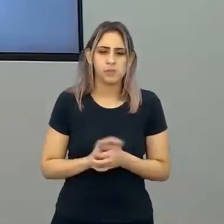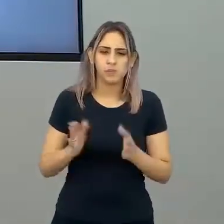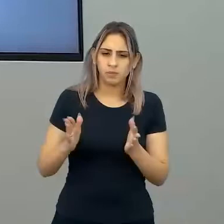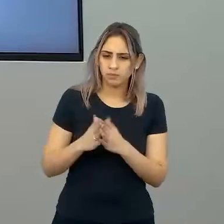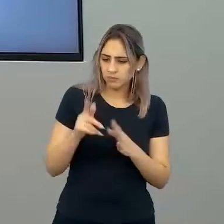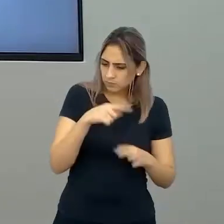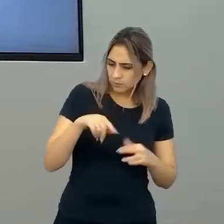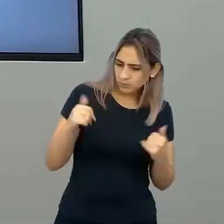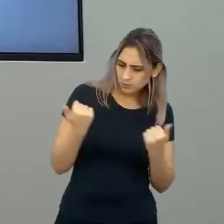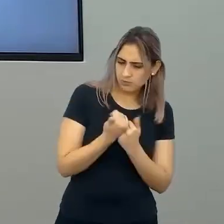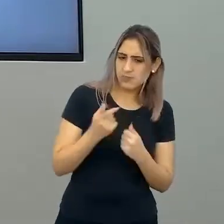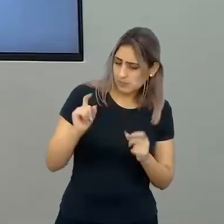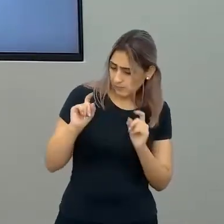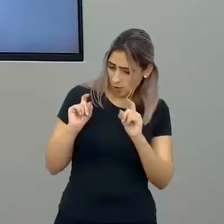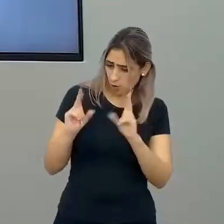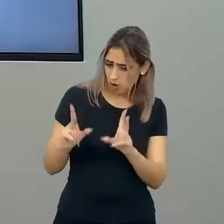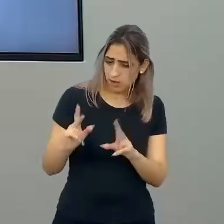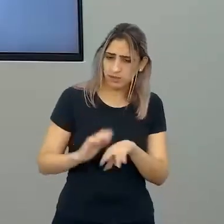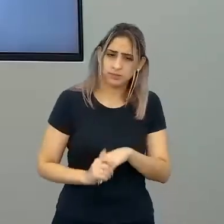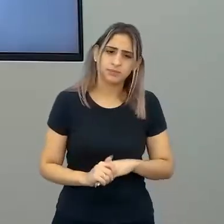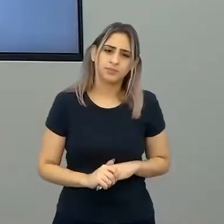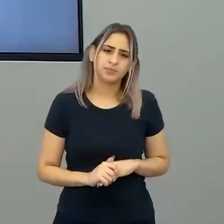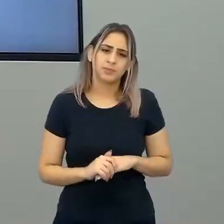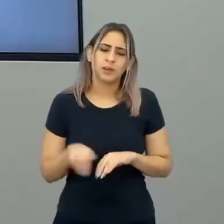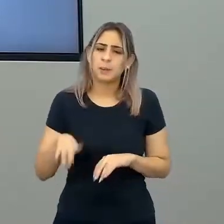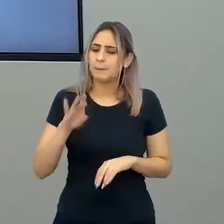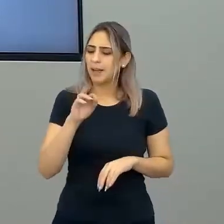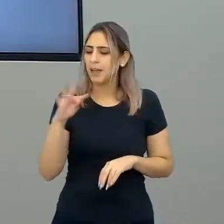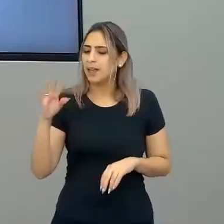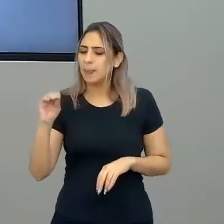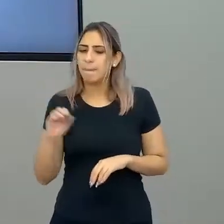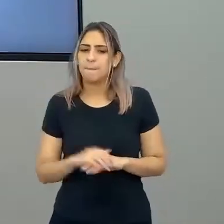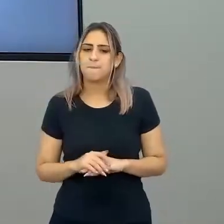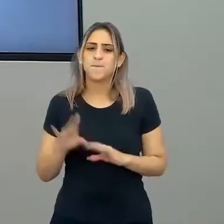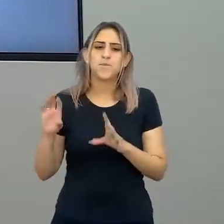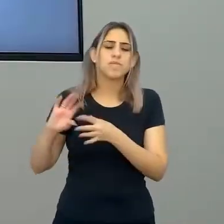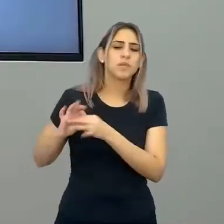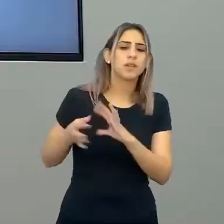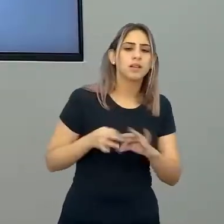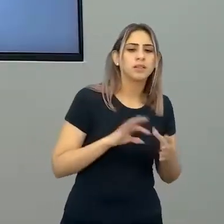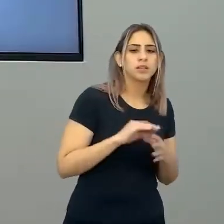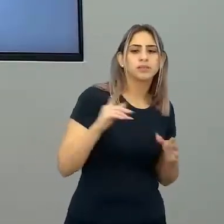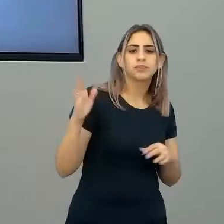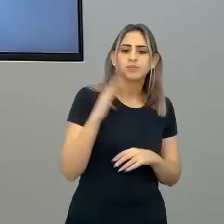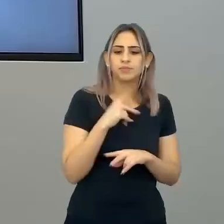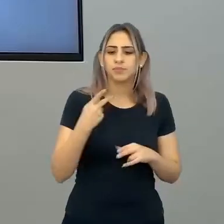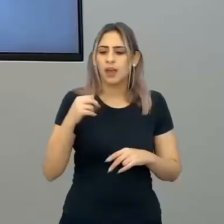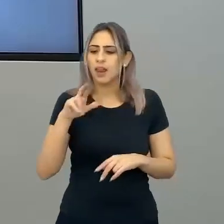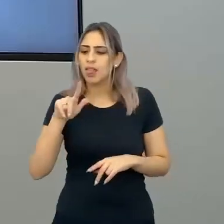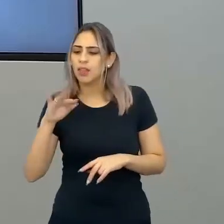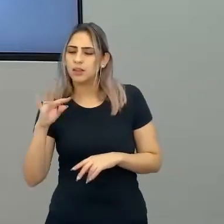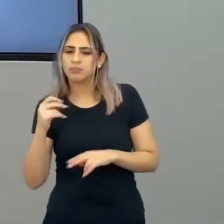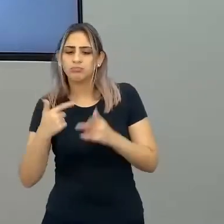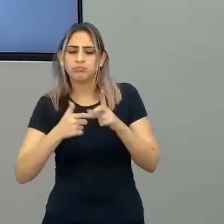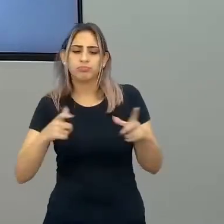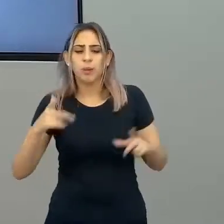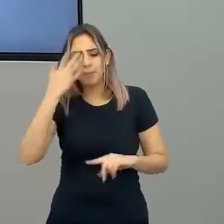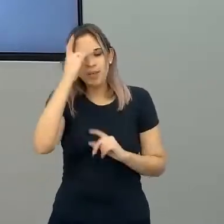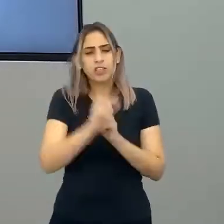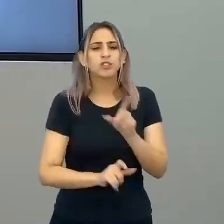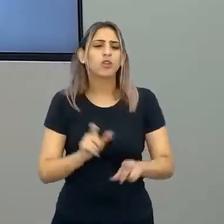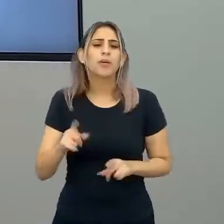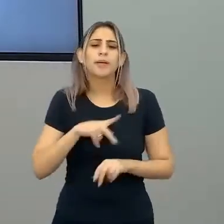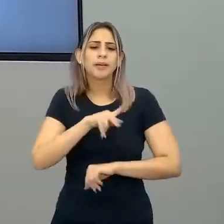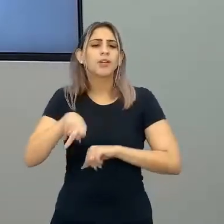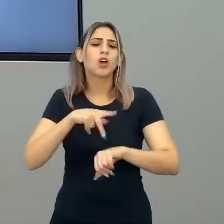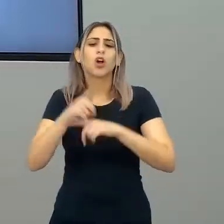peão de boiadeiro. Ok. Ela é em Barretos. O público dela, majoritariamente, então, o maior número de pessoas. São